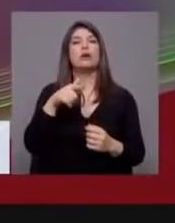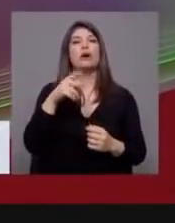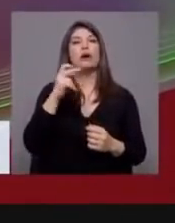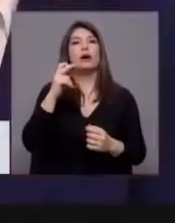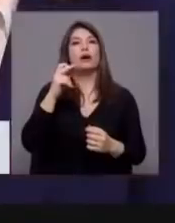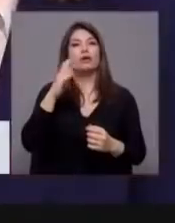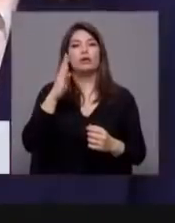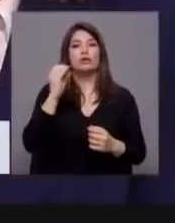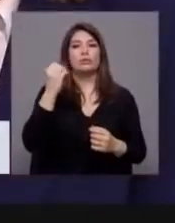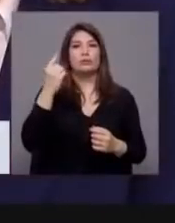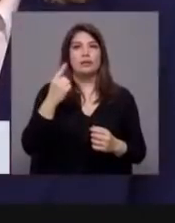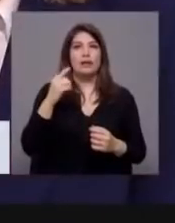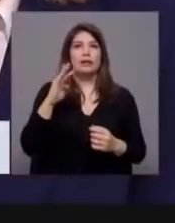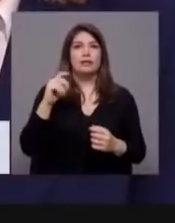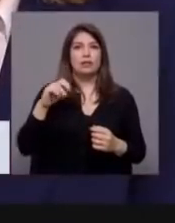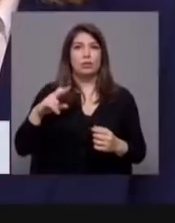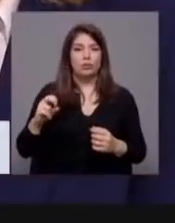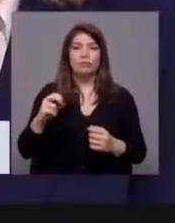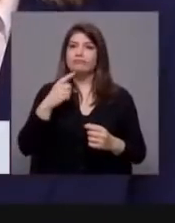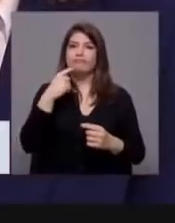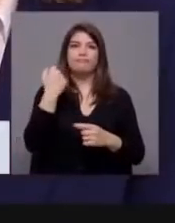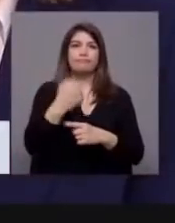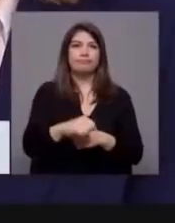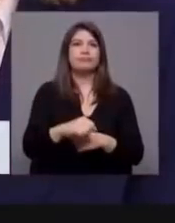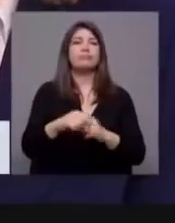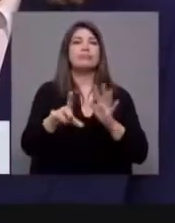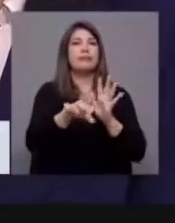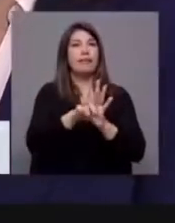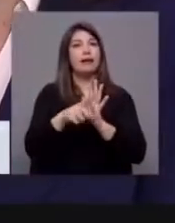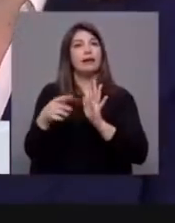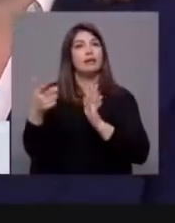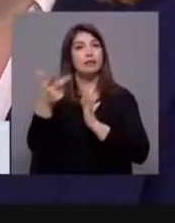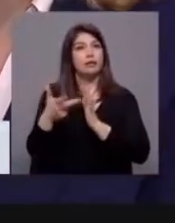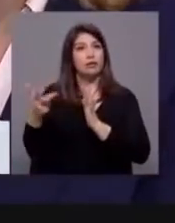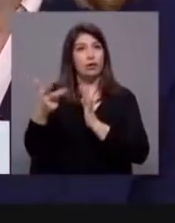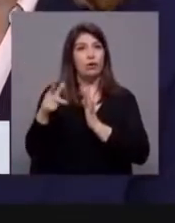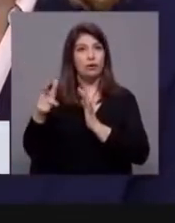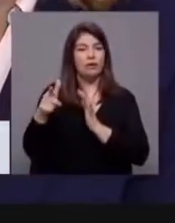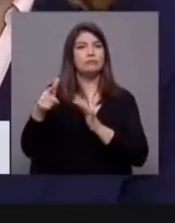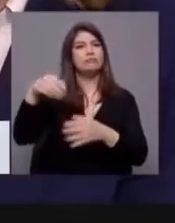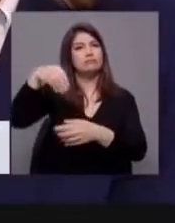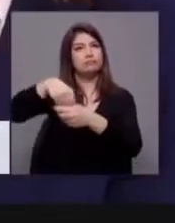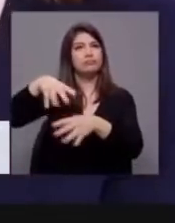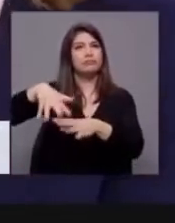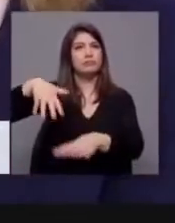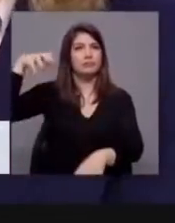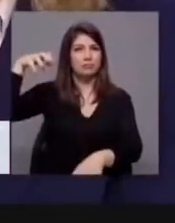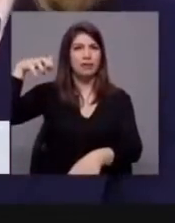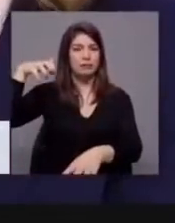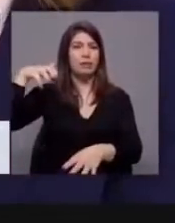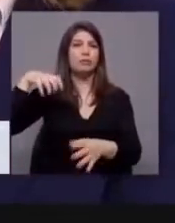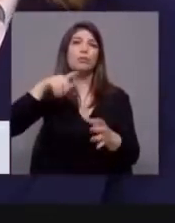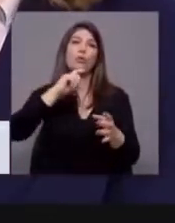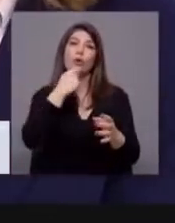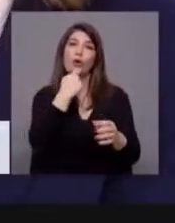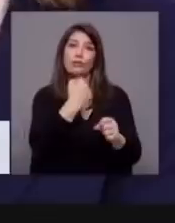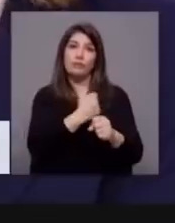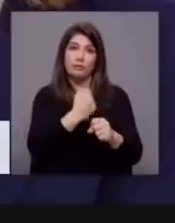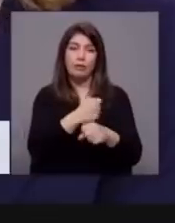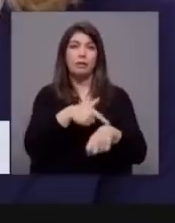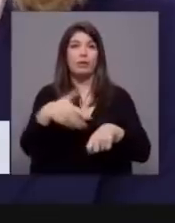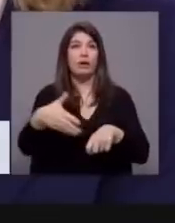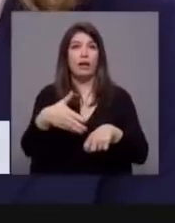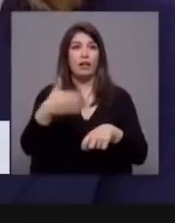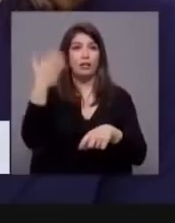Socialista e viabilizou a legislação da Troika no Parlamento, no Código de Trabalho. Na altura, António